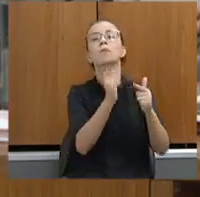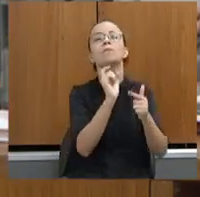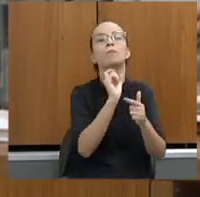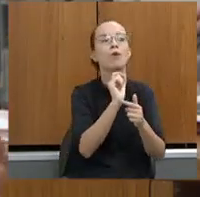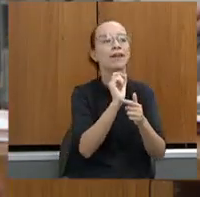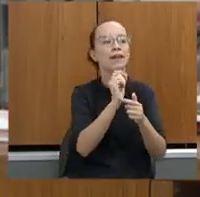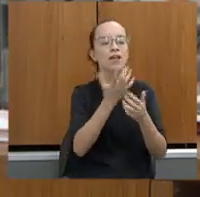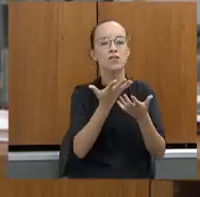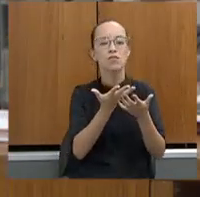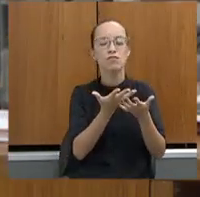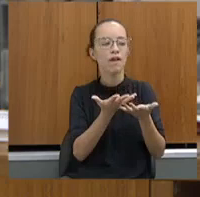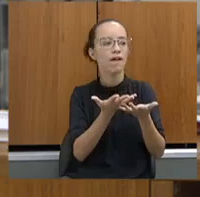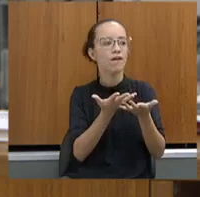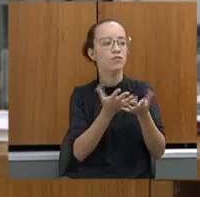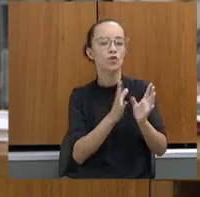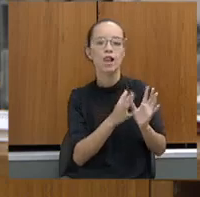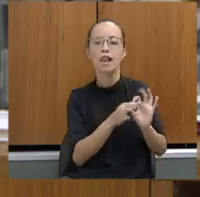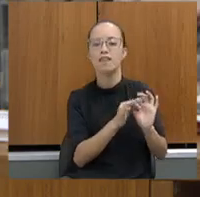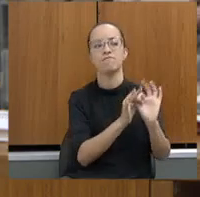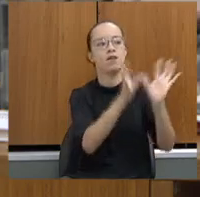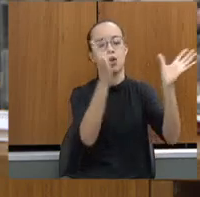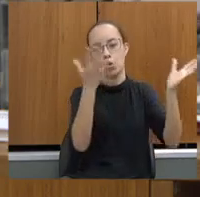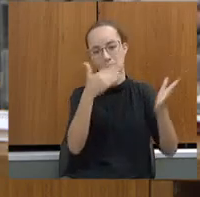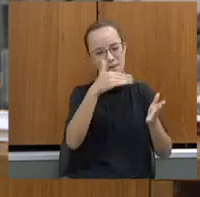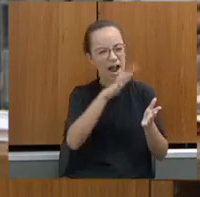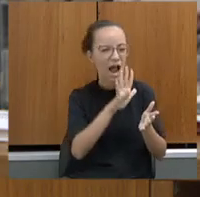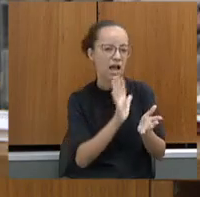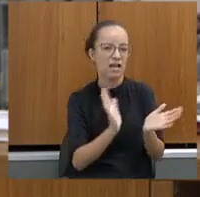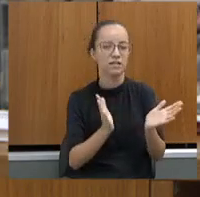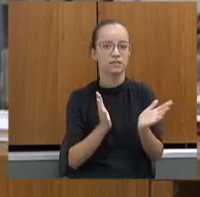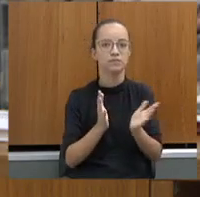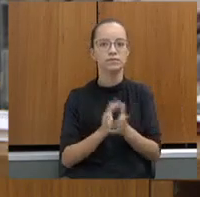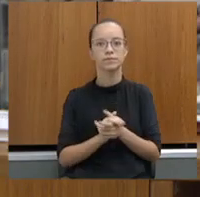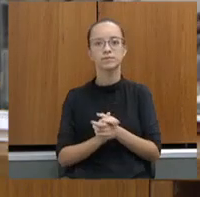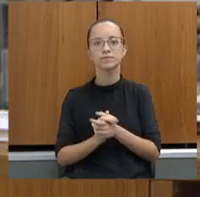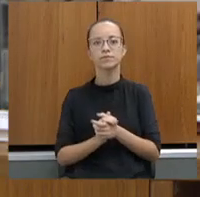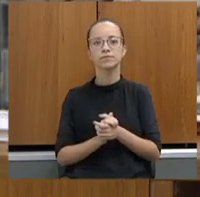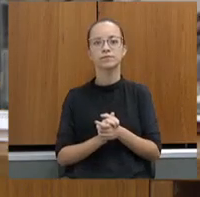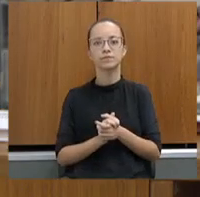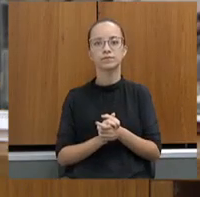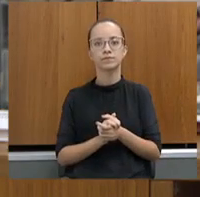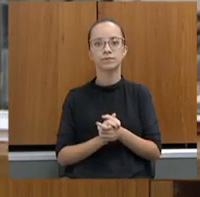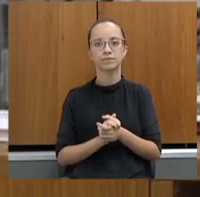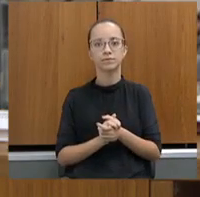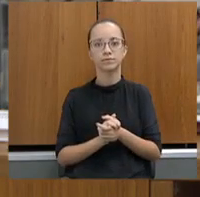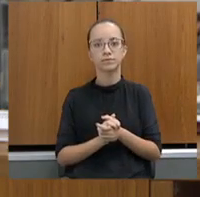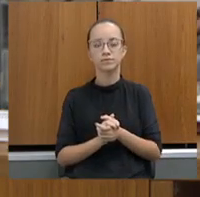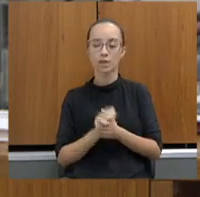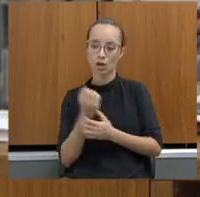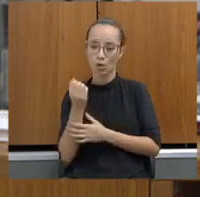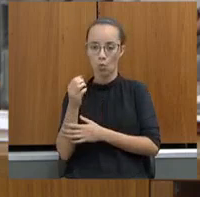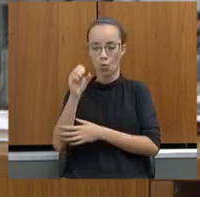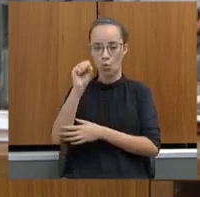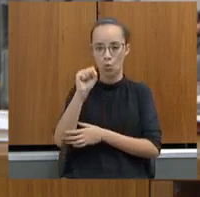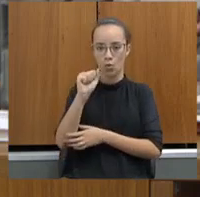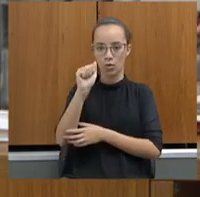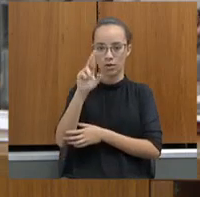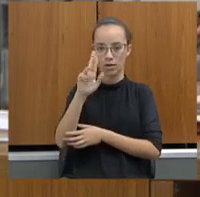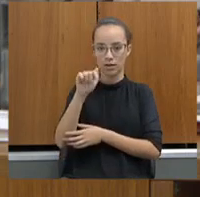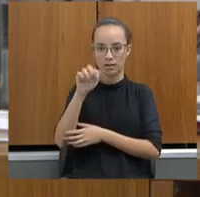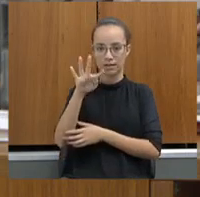não tem disciplina. Sargento Rodrigues tem a cabeça melhor do que a minha, para números, ele é...